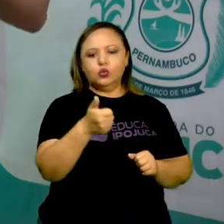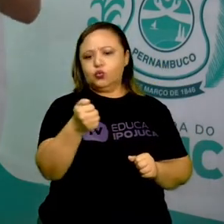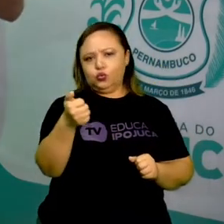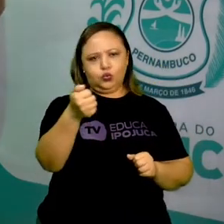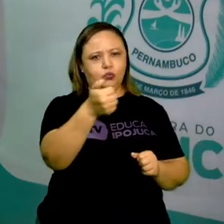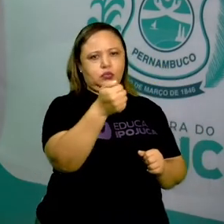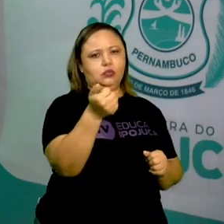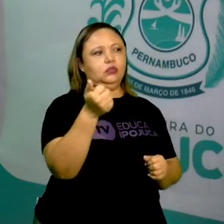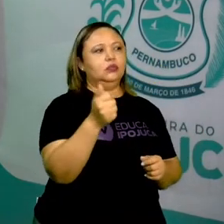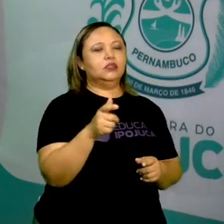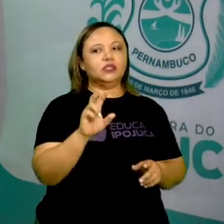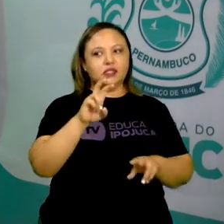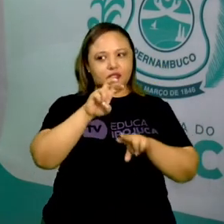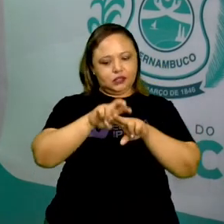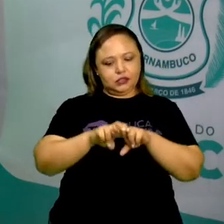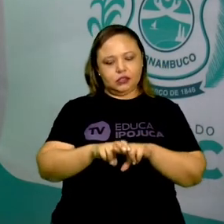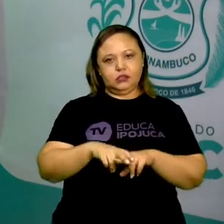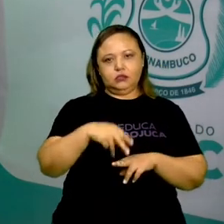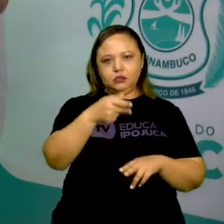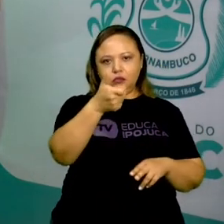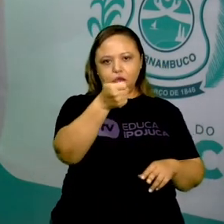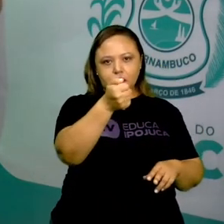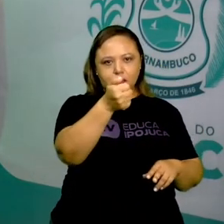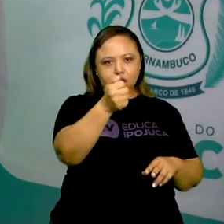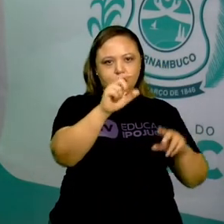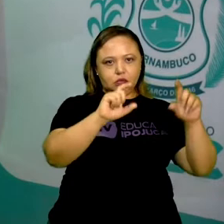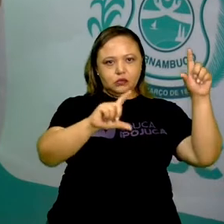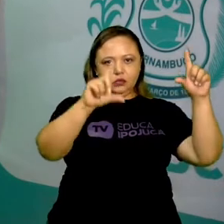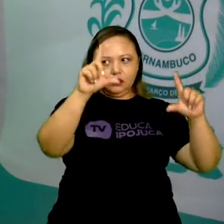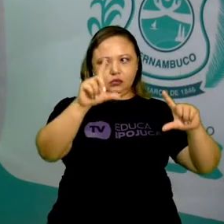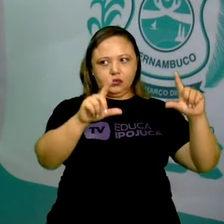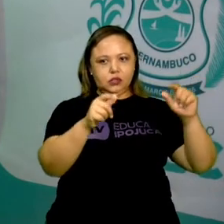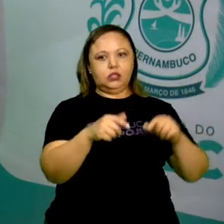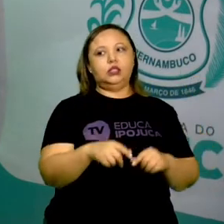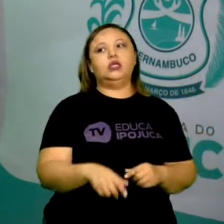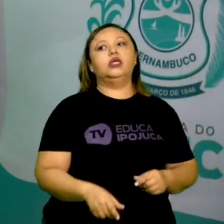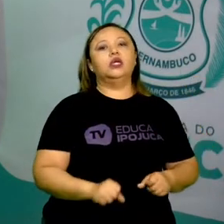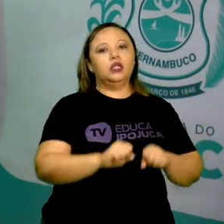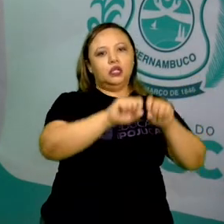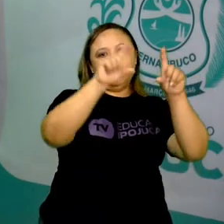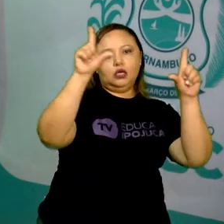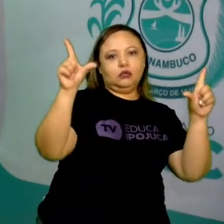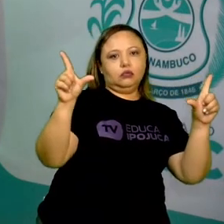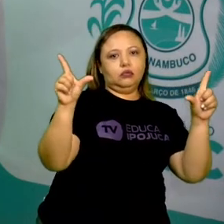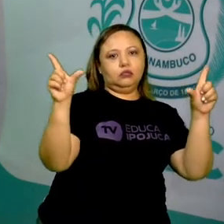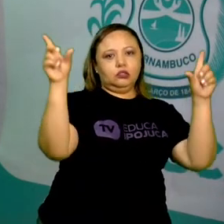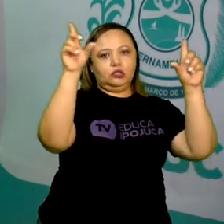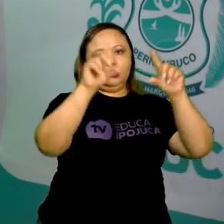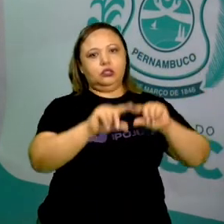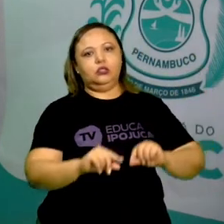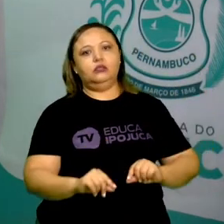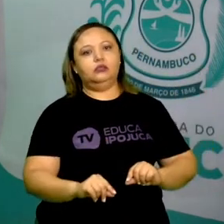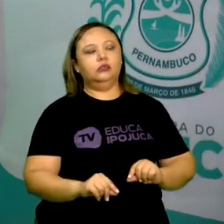remotos, porque aí eu sentado no sofá, eu ligo e desligo a TV, passo, mudo rapidamente.